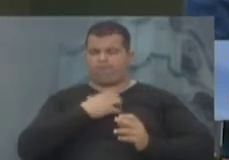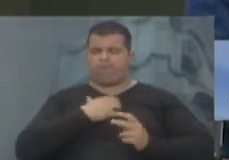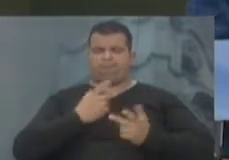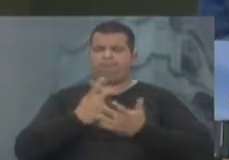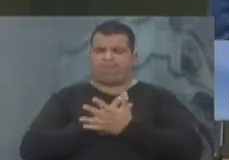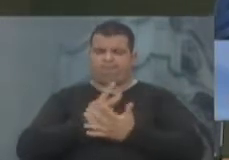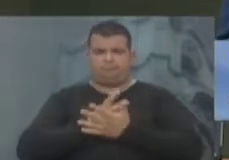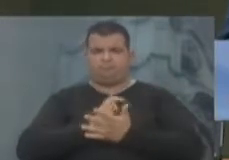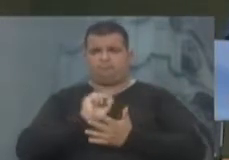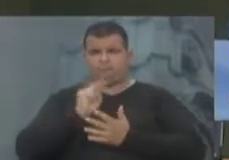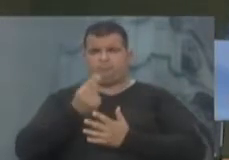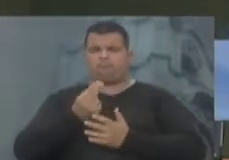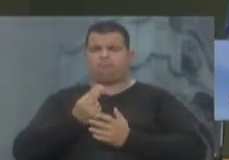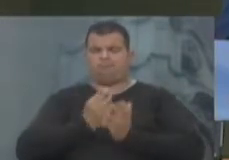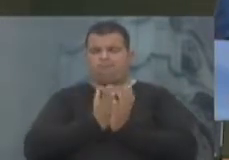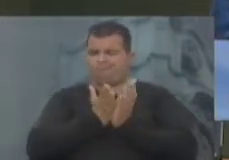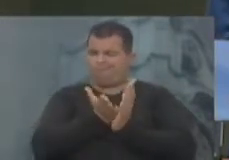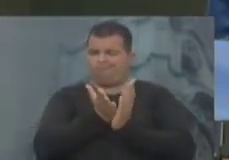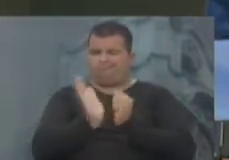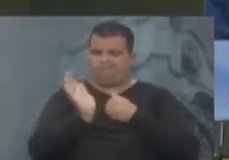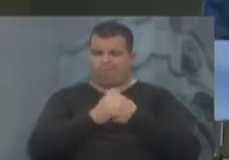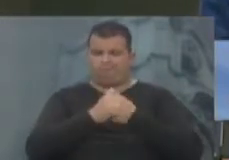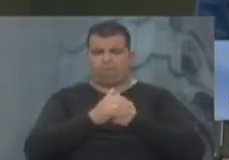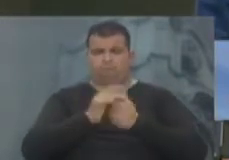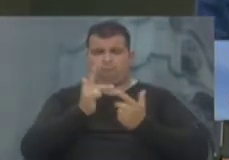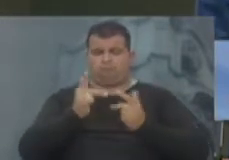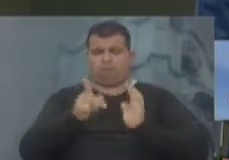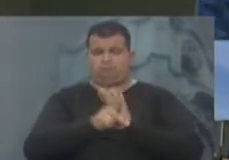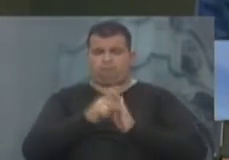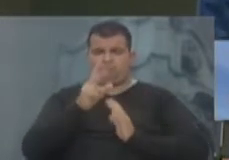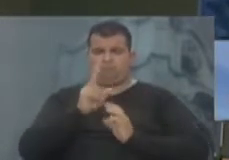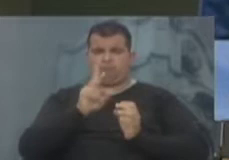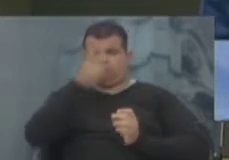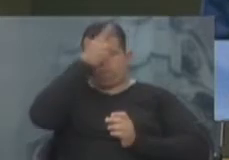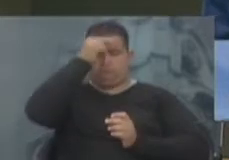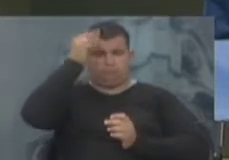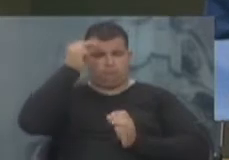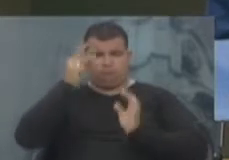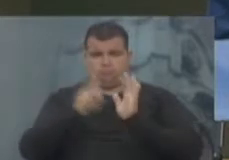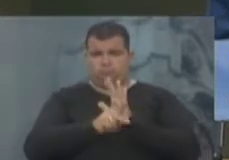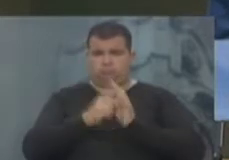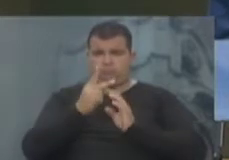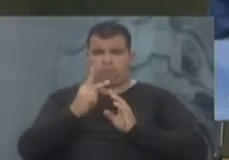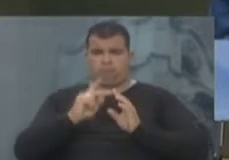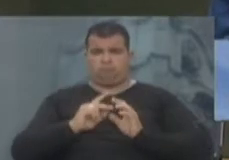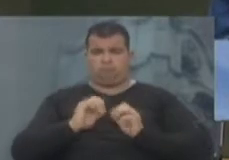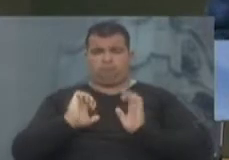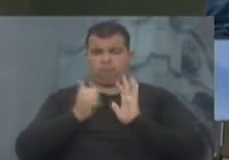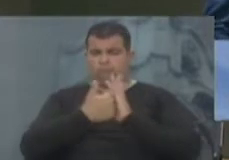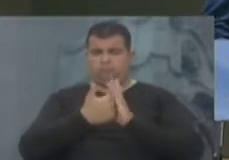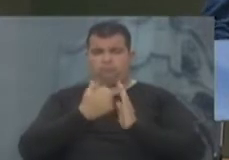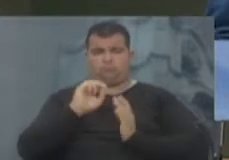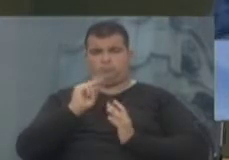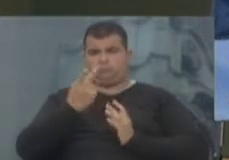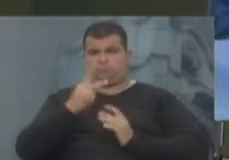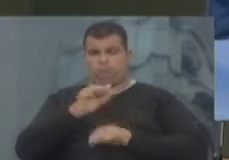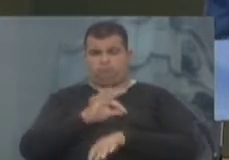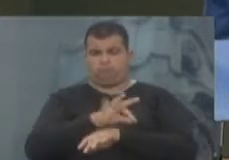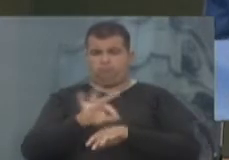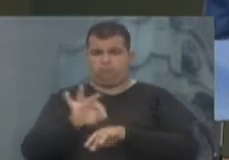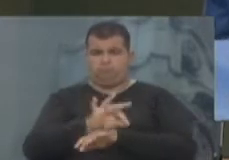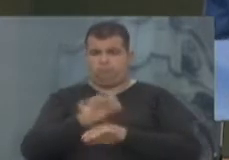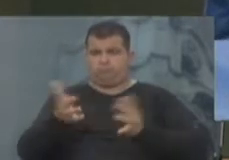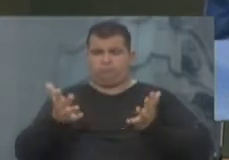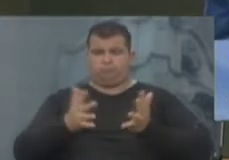de desplicência por parte da cidade para com o seu patrimônio ou a sua arquitetura.